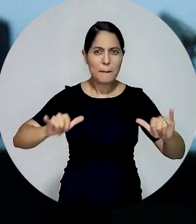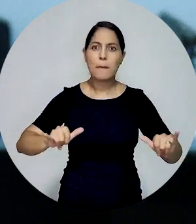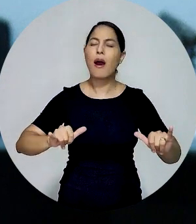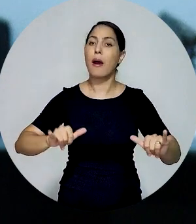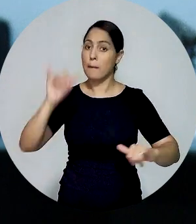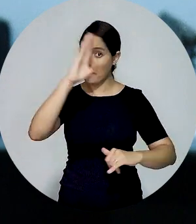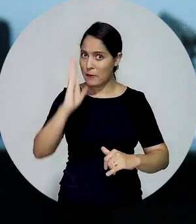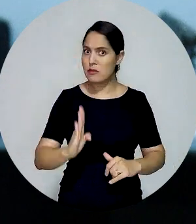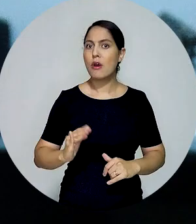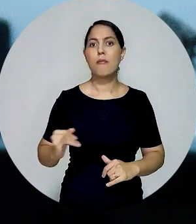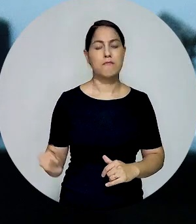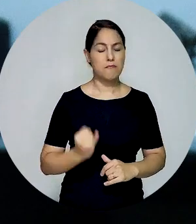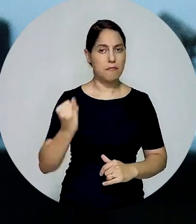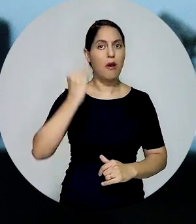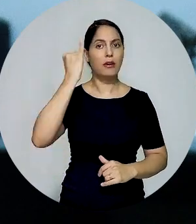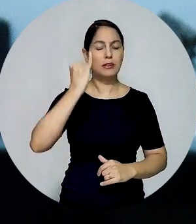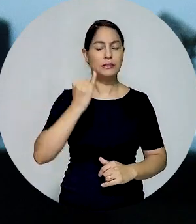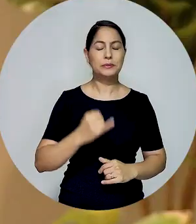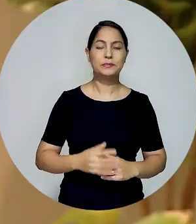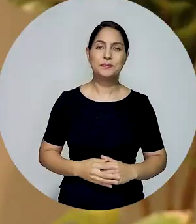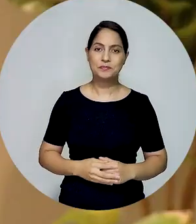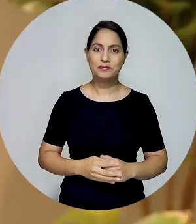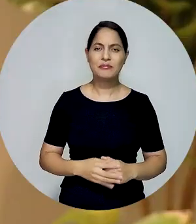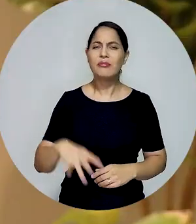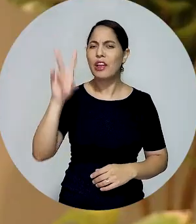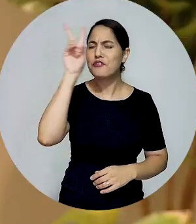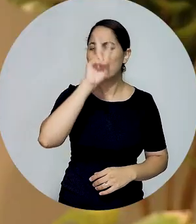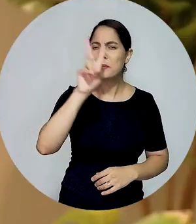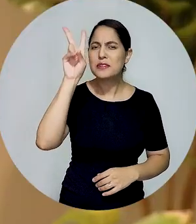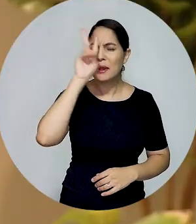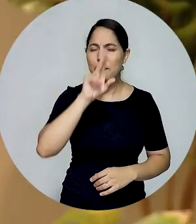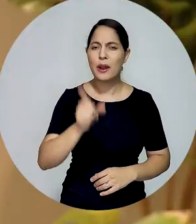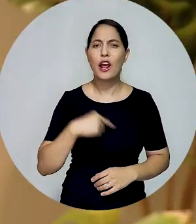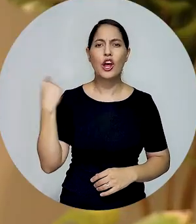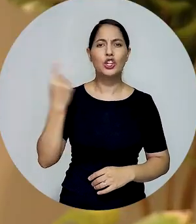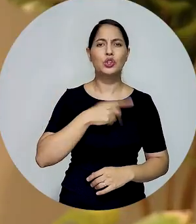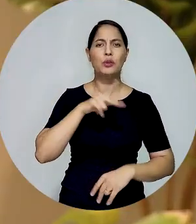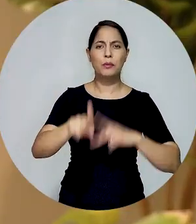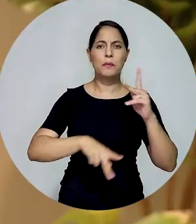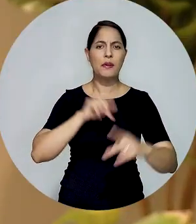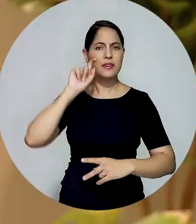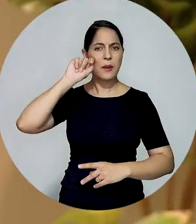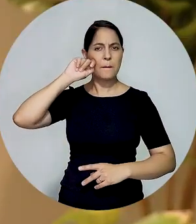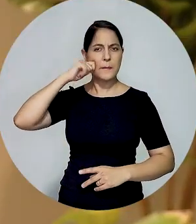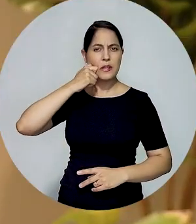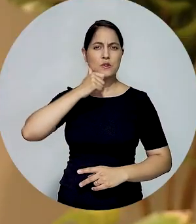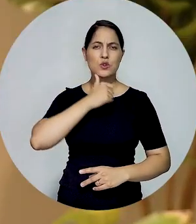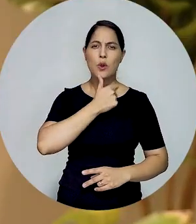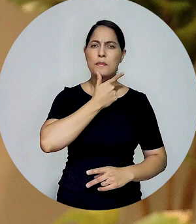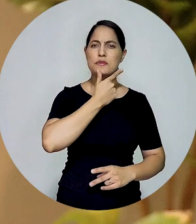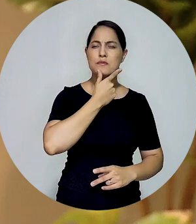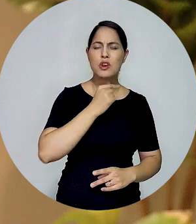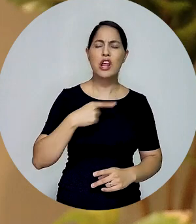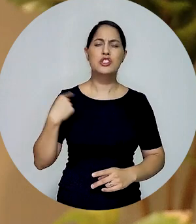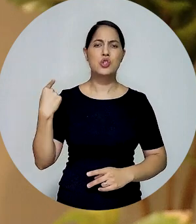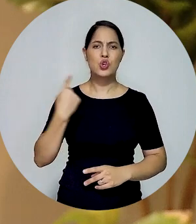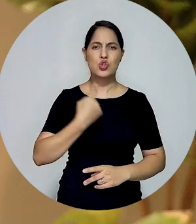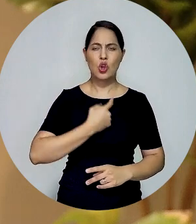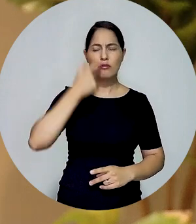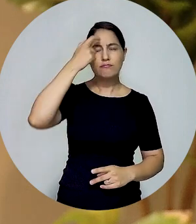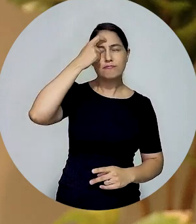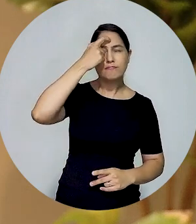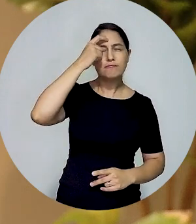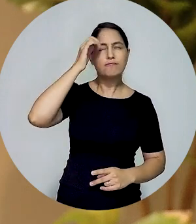a importância dela para o país. Rememoramos o Dia da Consciência Negra, que para nós, pretos e pretas, é um momento de